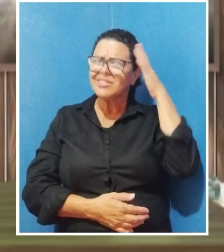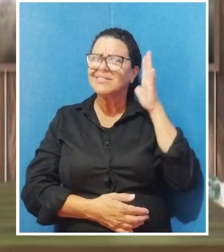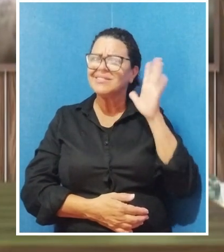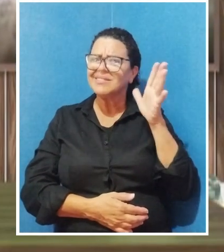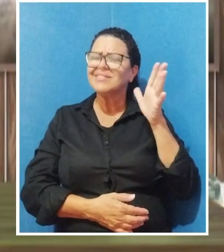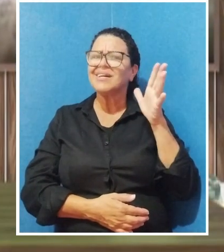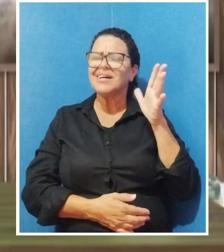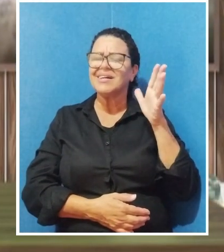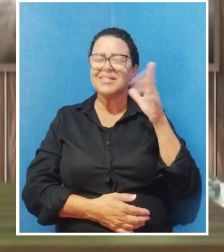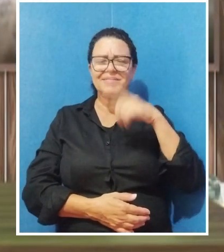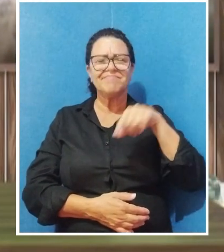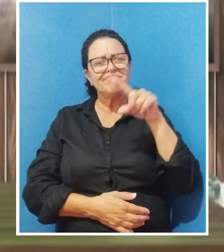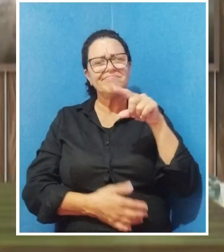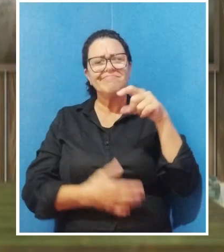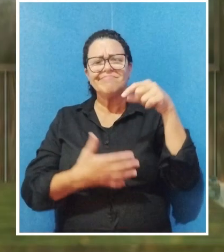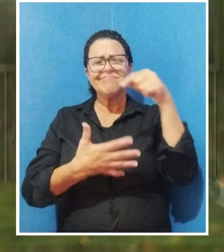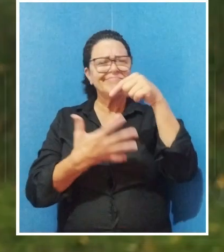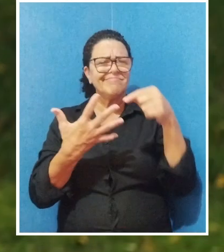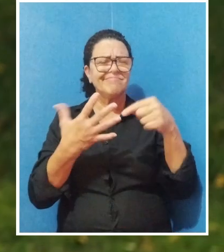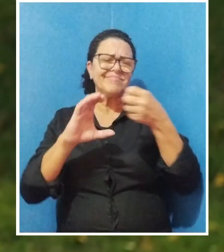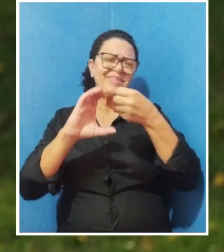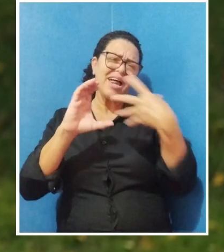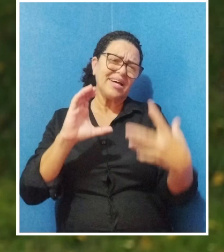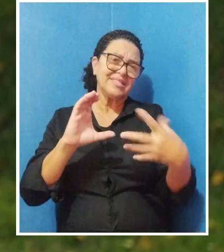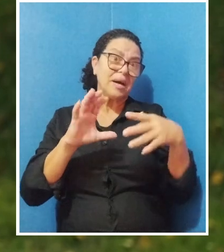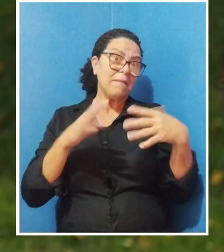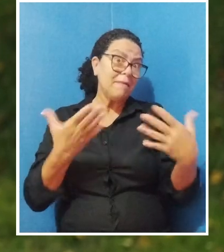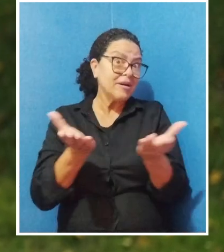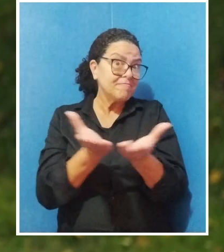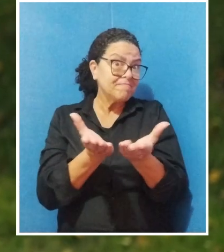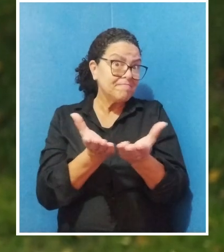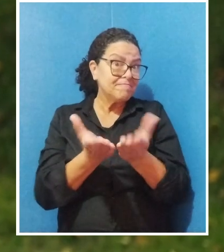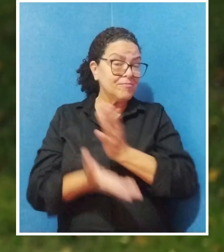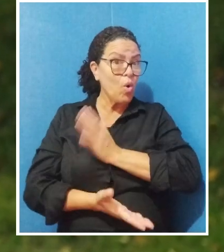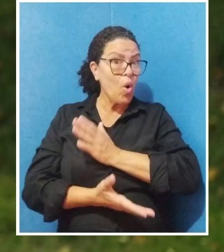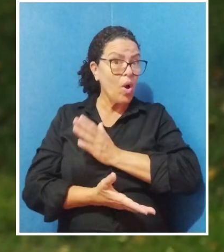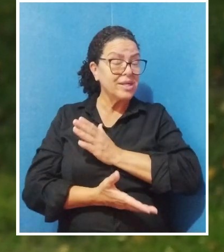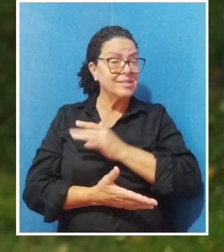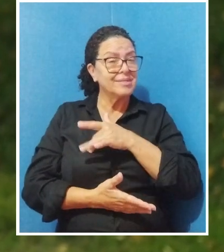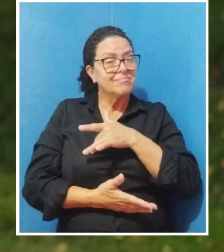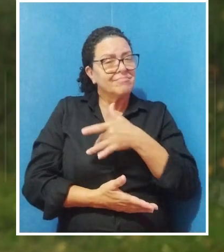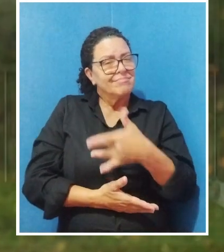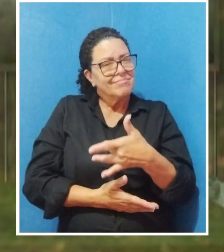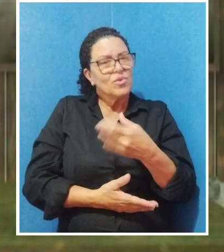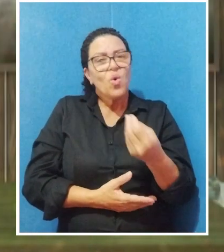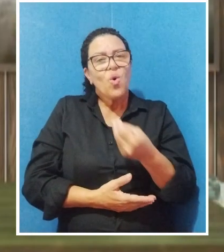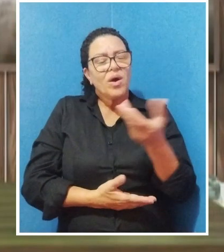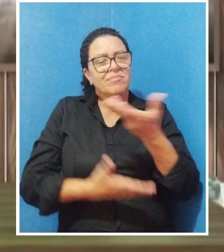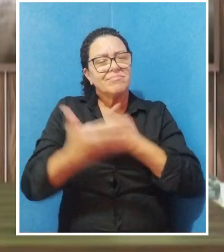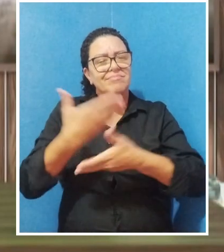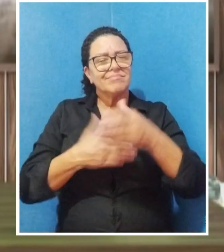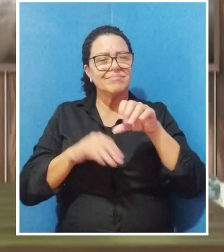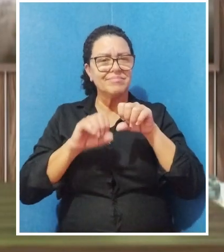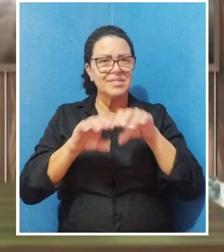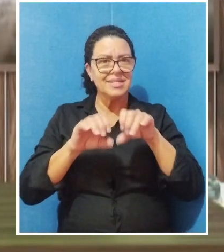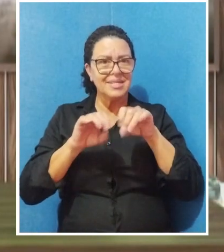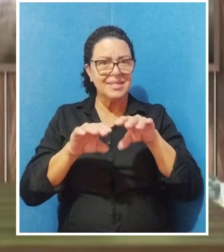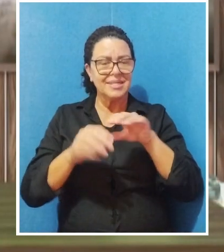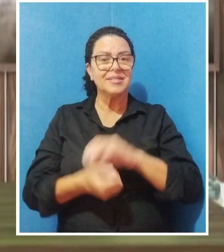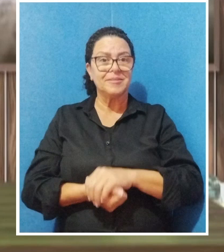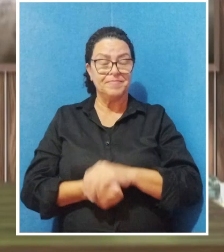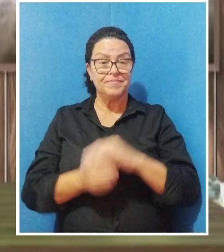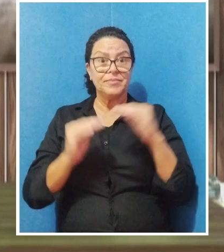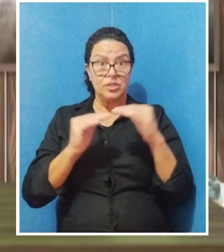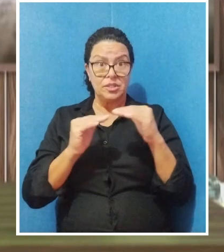a concedência e etc. Mas na Bíblia, o que é um coração humilde? O que é abordado nesse ensinamento?